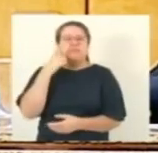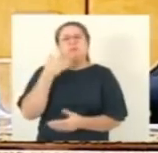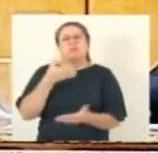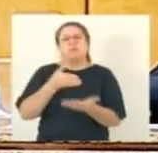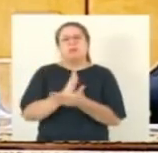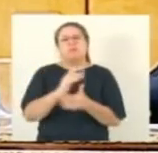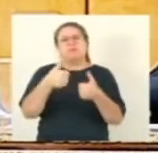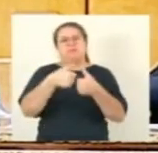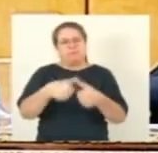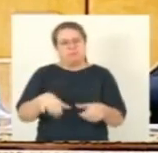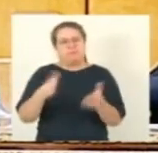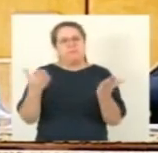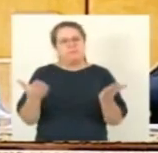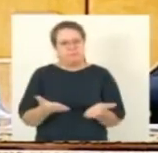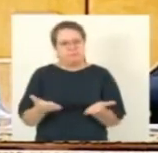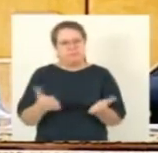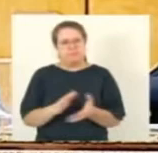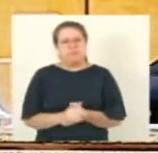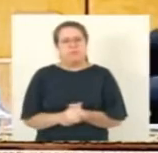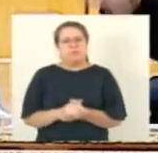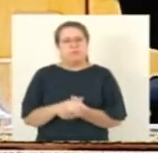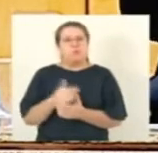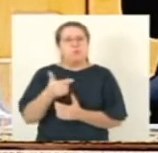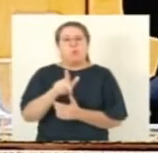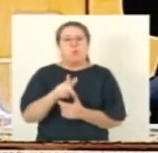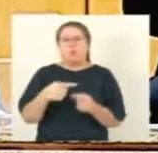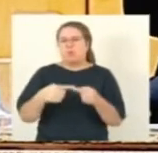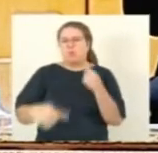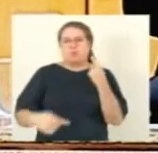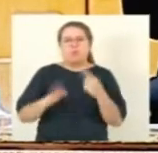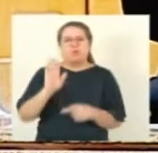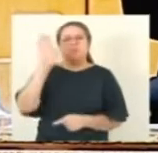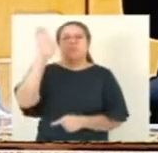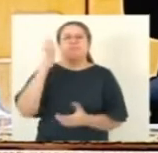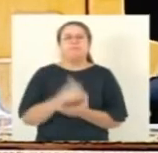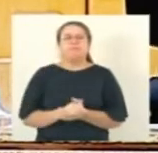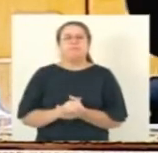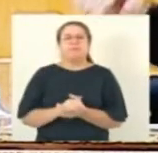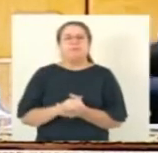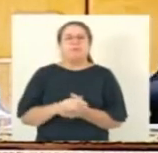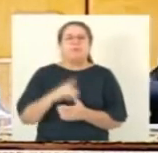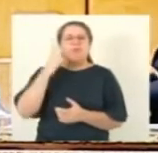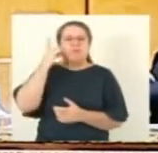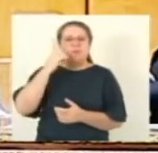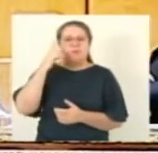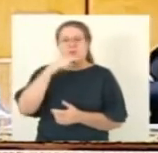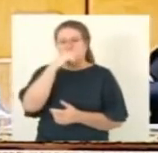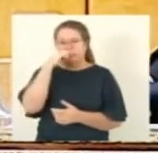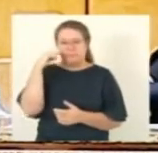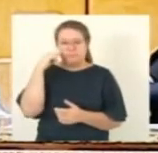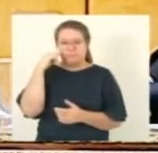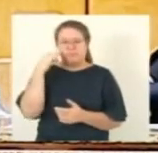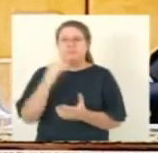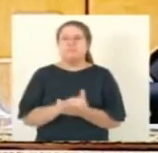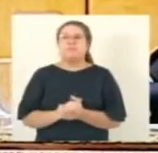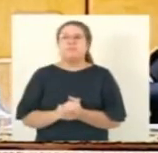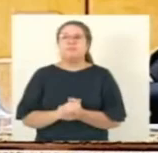permaneçam como estão os contrários se manifestam deputado Capitão Assunção tranquilo